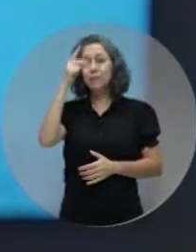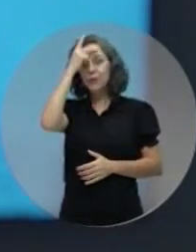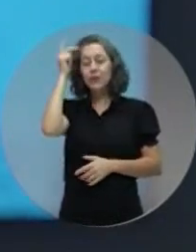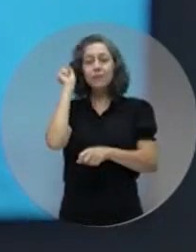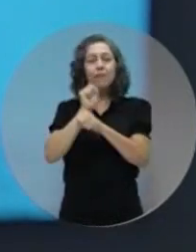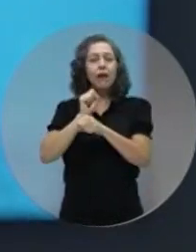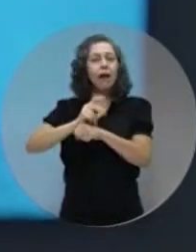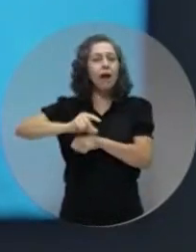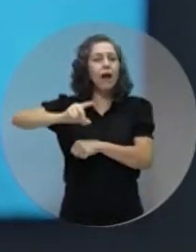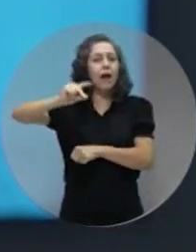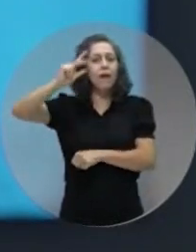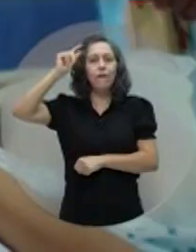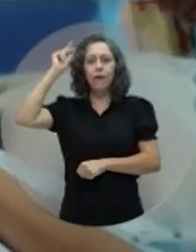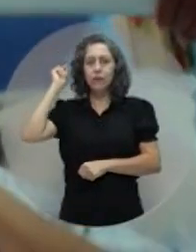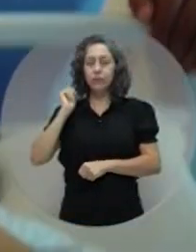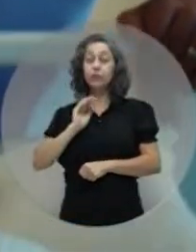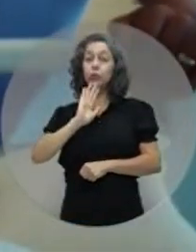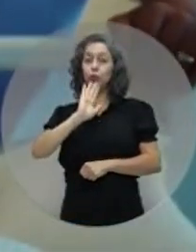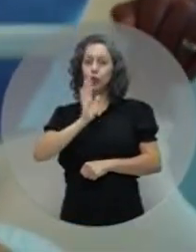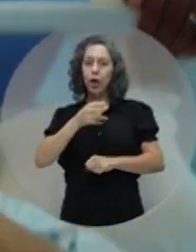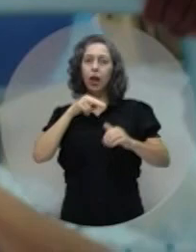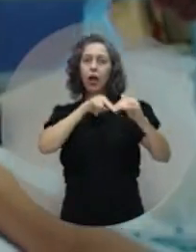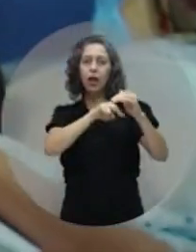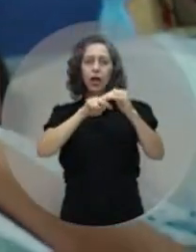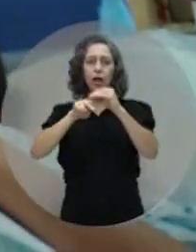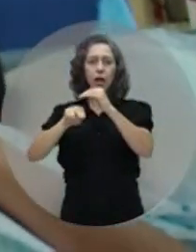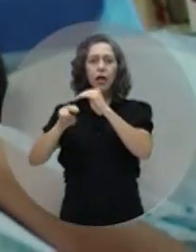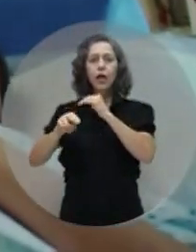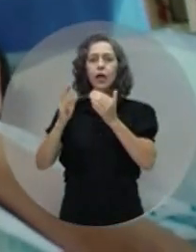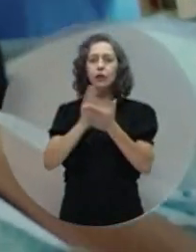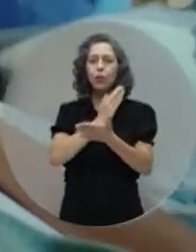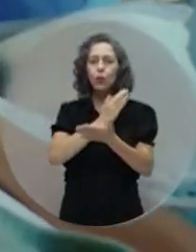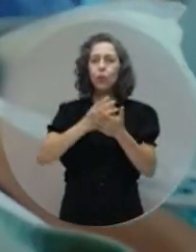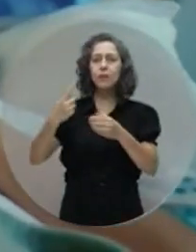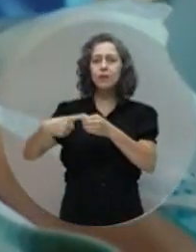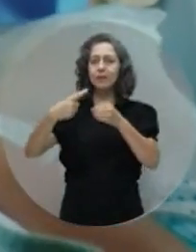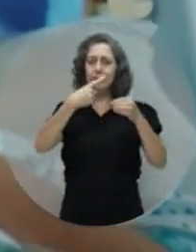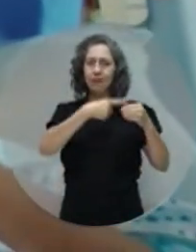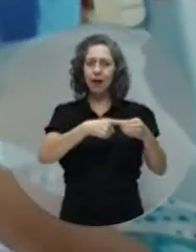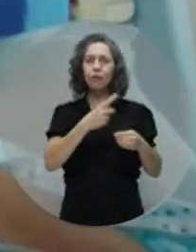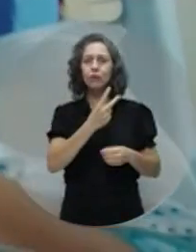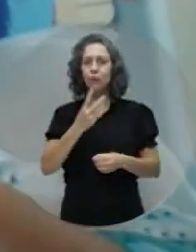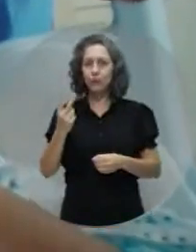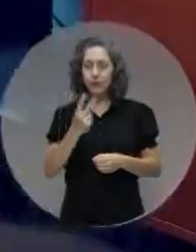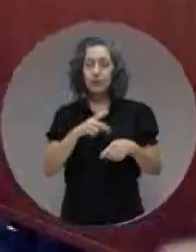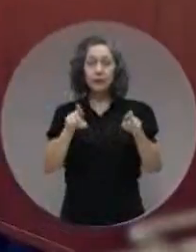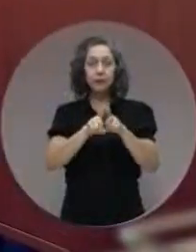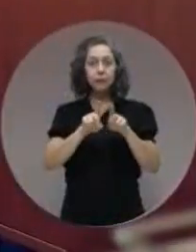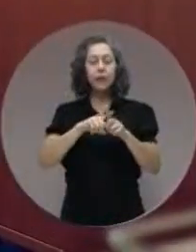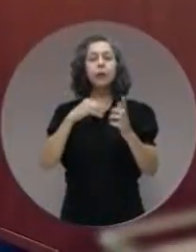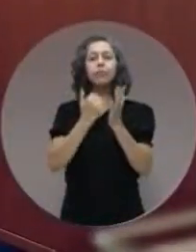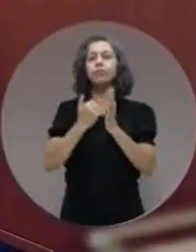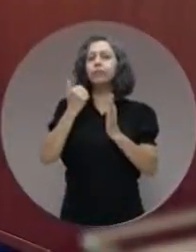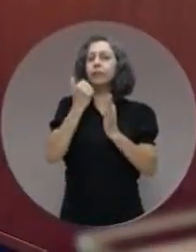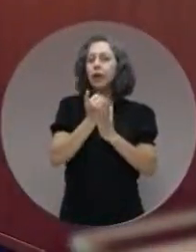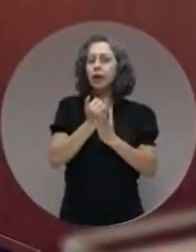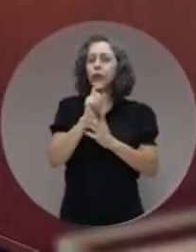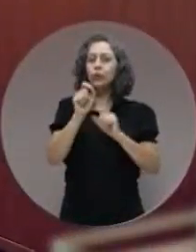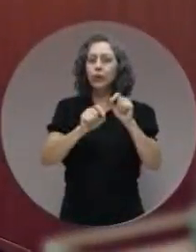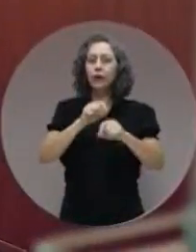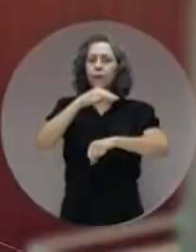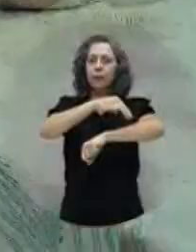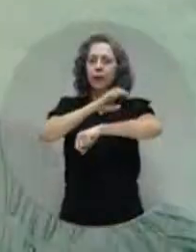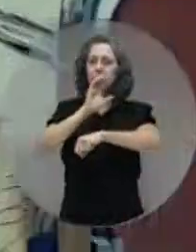esperavam há tanto tempo. Nós já colocamos leitos de UTI nos hospitais de Augustinópolis, em Porto Nacional. E vamos